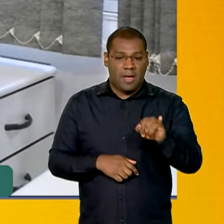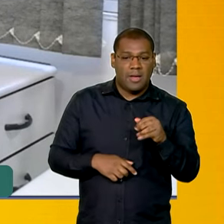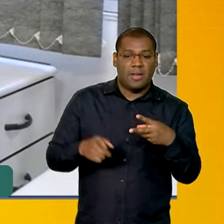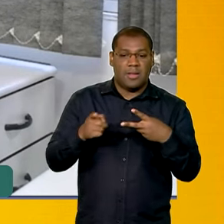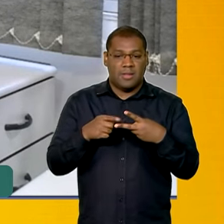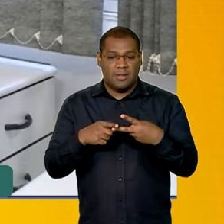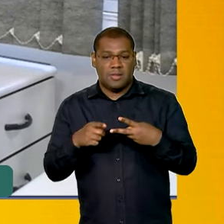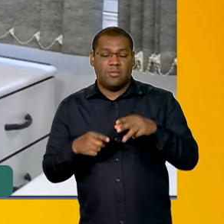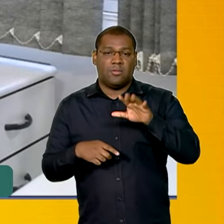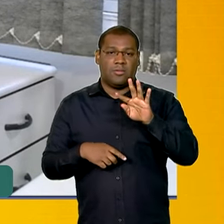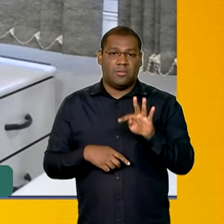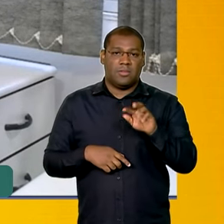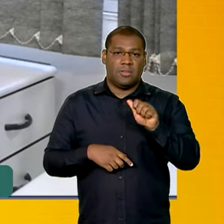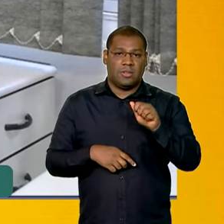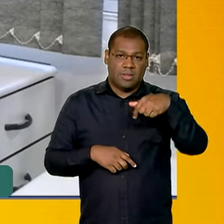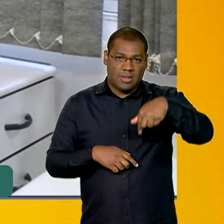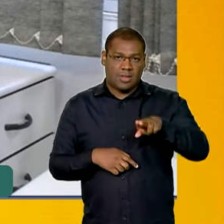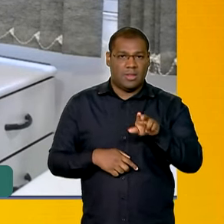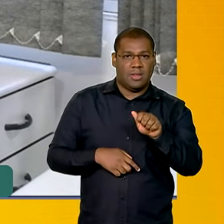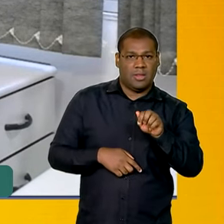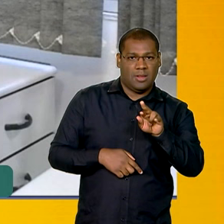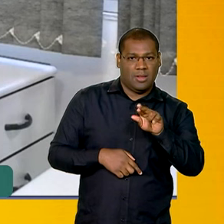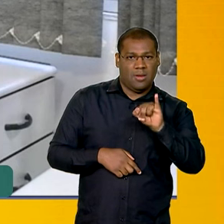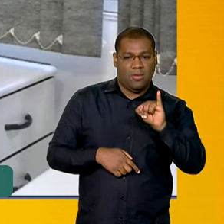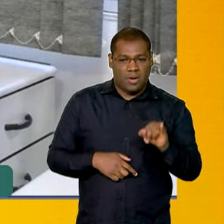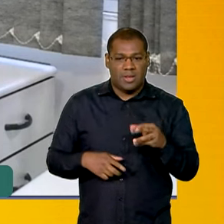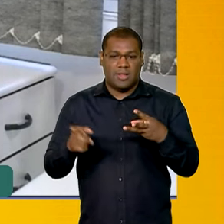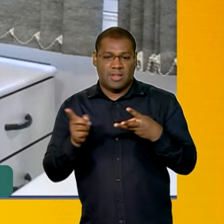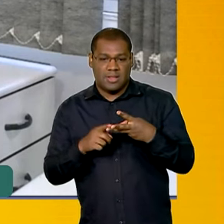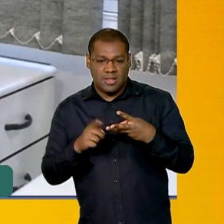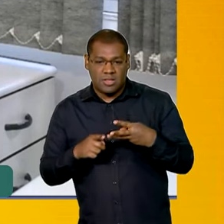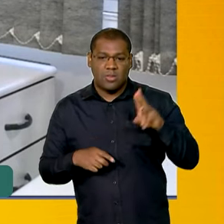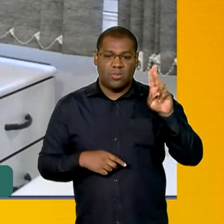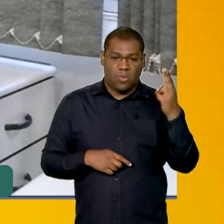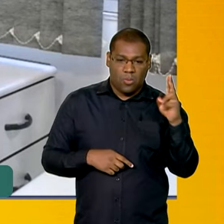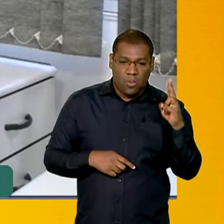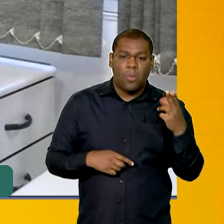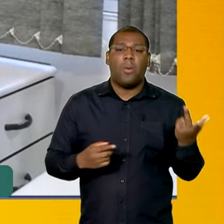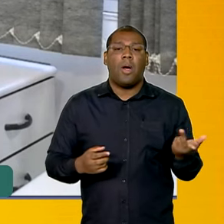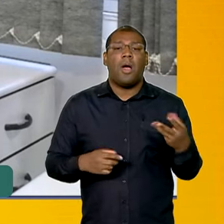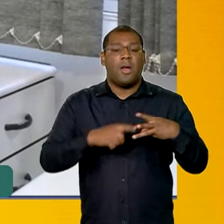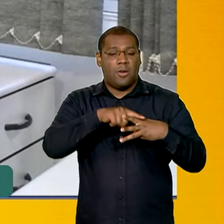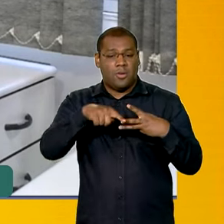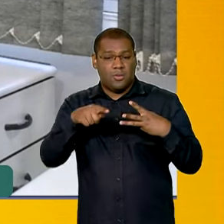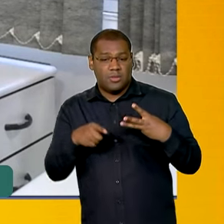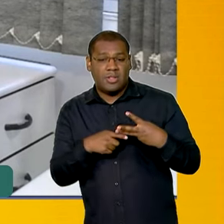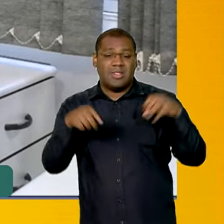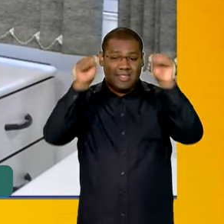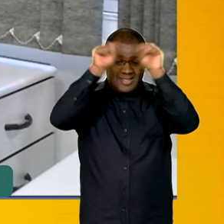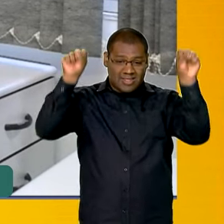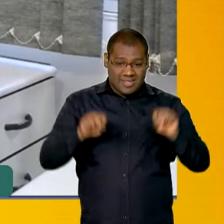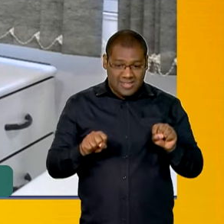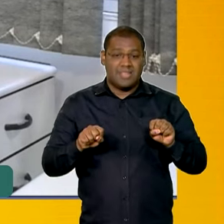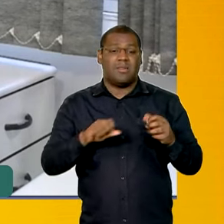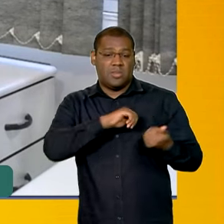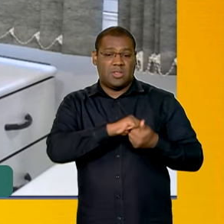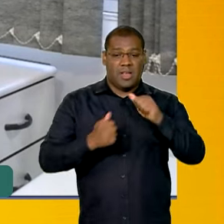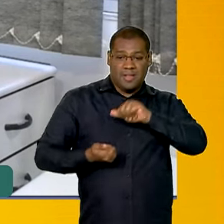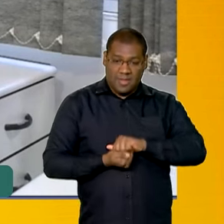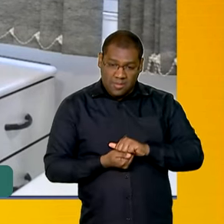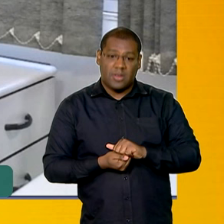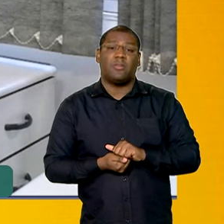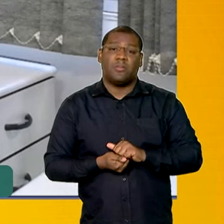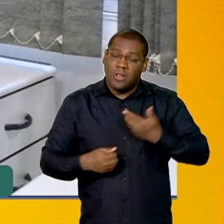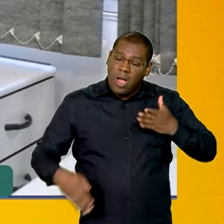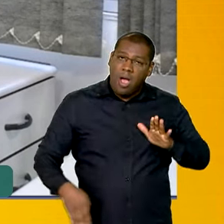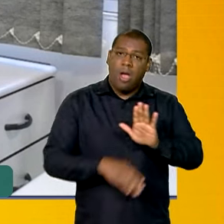Bacia do Uruguai. O investimento e a ampliação desses sistemas para que eles possam dar respostas robustas a esse tipo